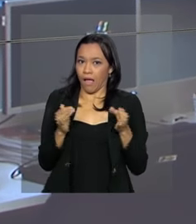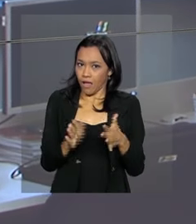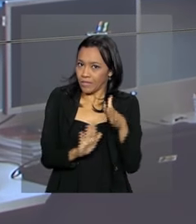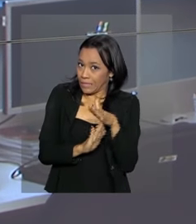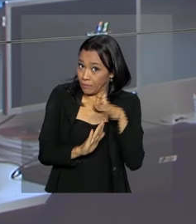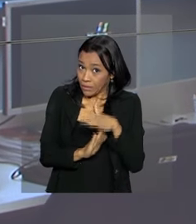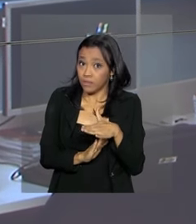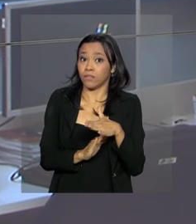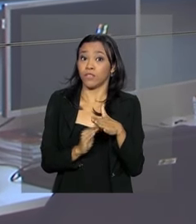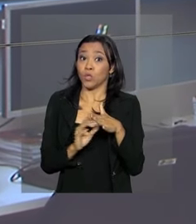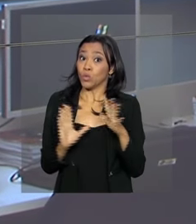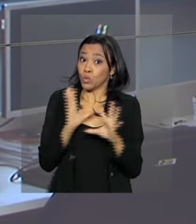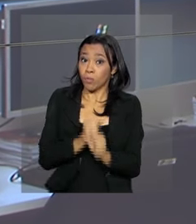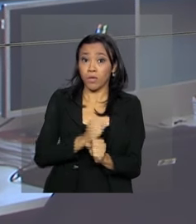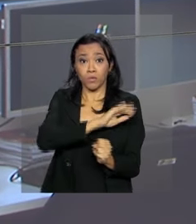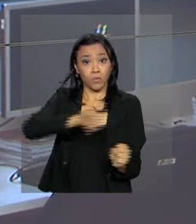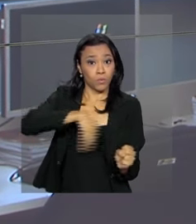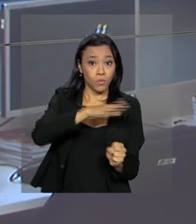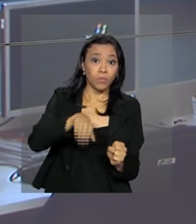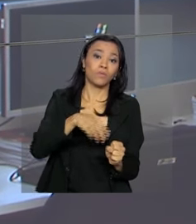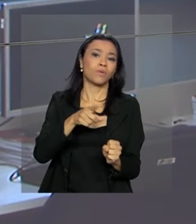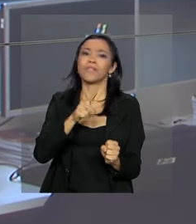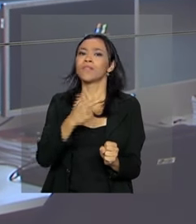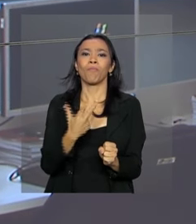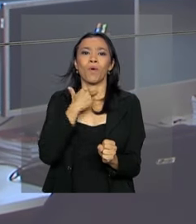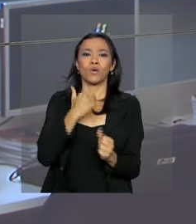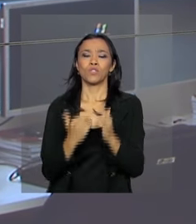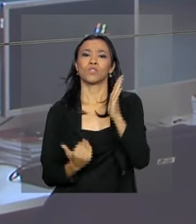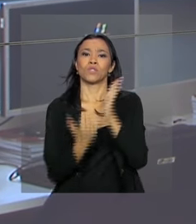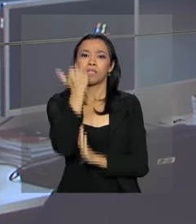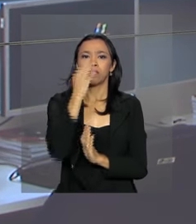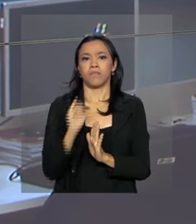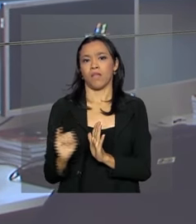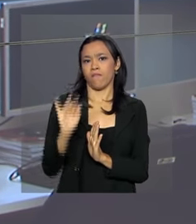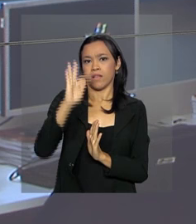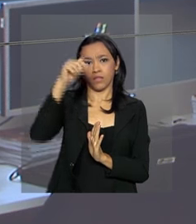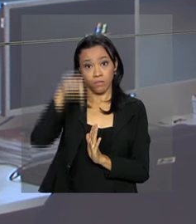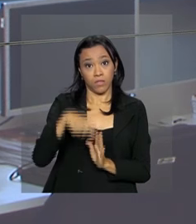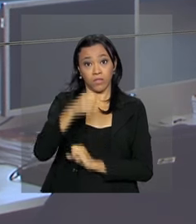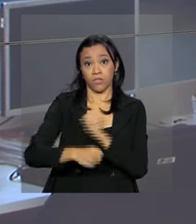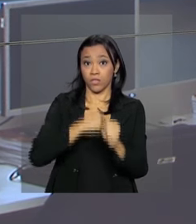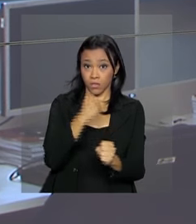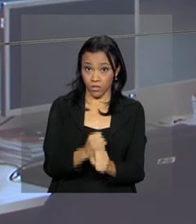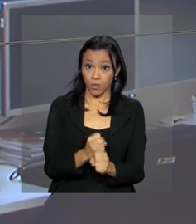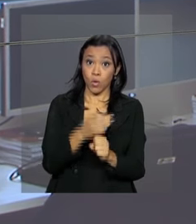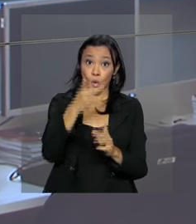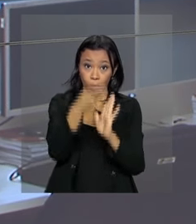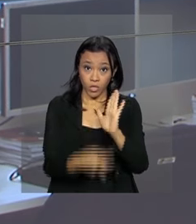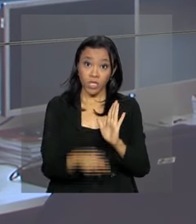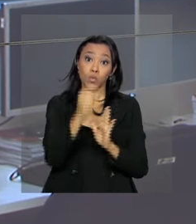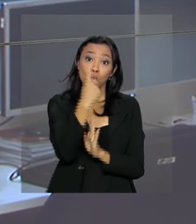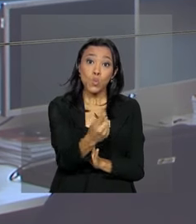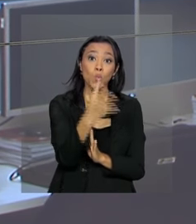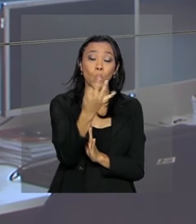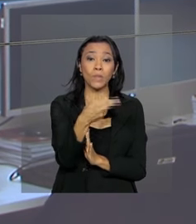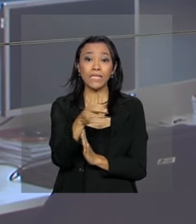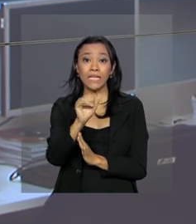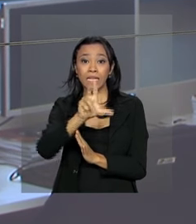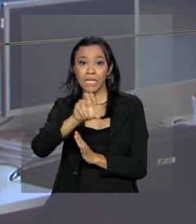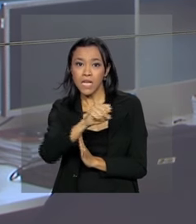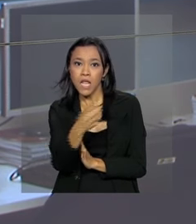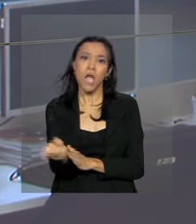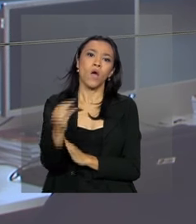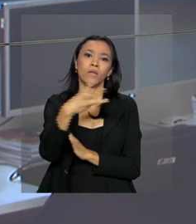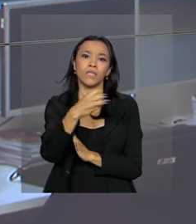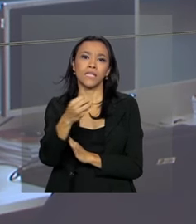proposta, o valor total das despesas não pode subir acima da inflação deste ano. O projeto prevê R 1,3 trilhão